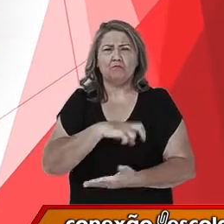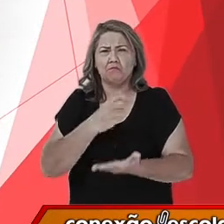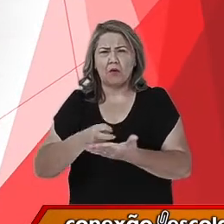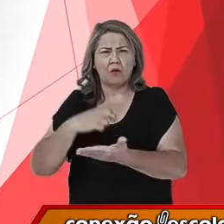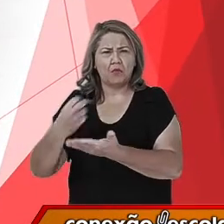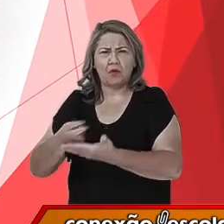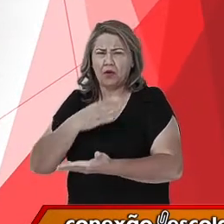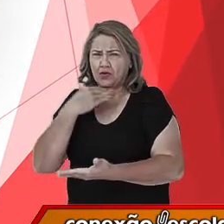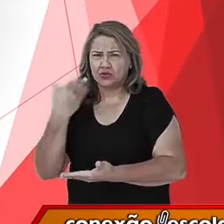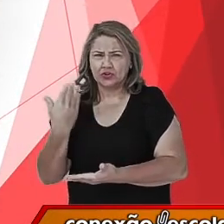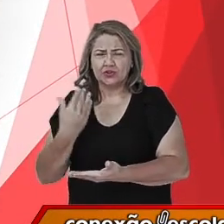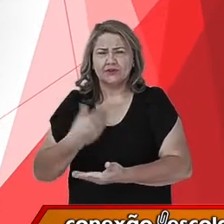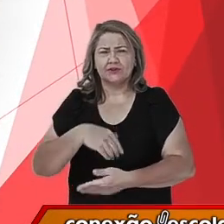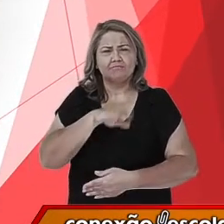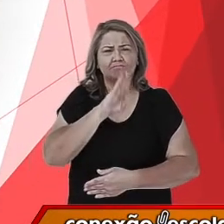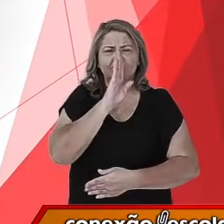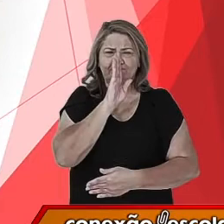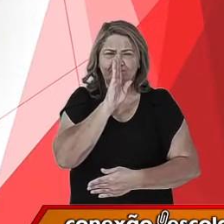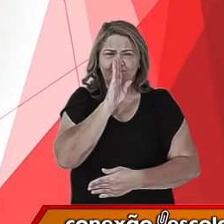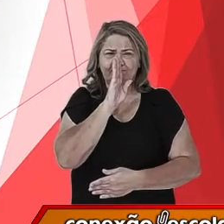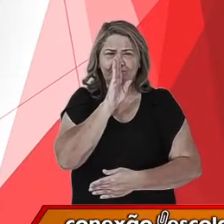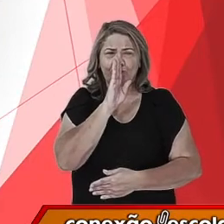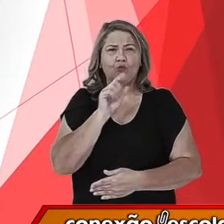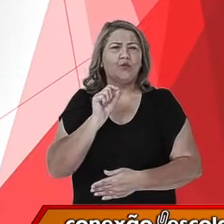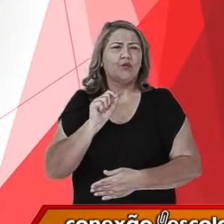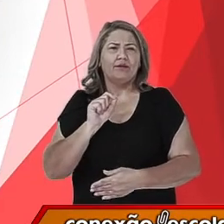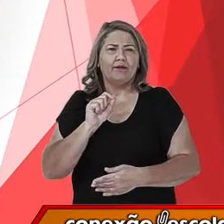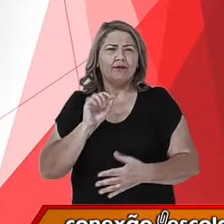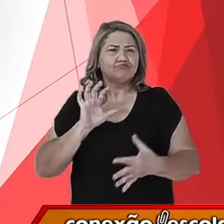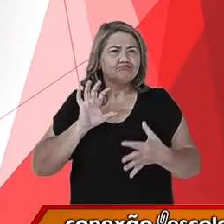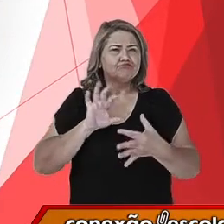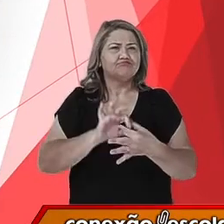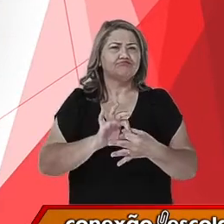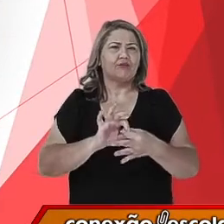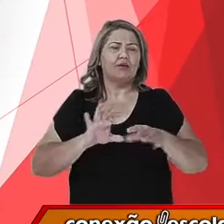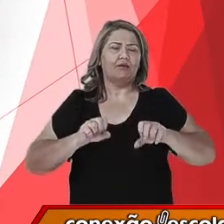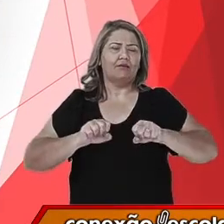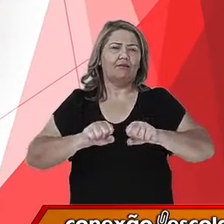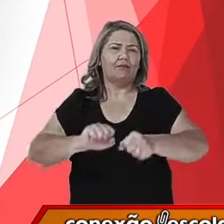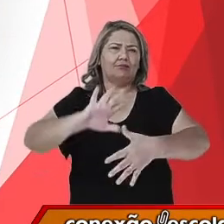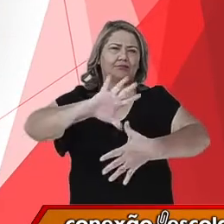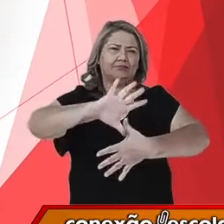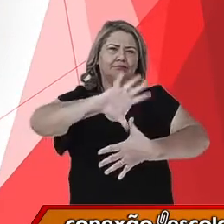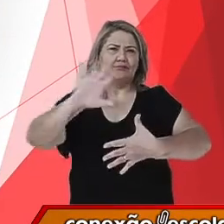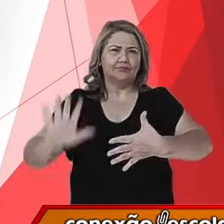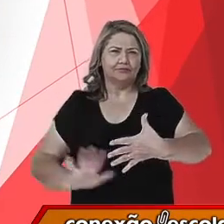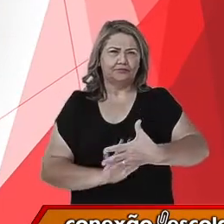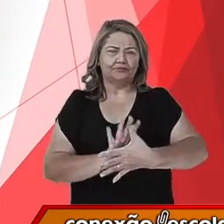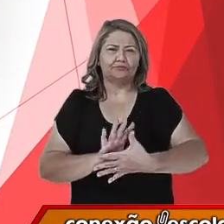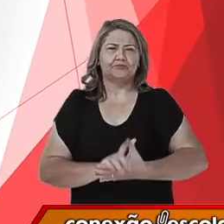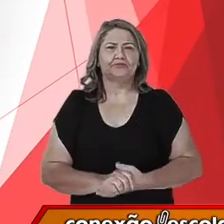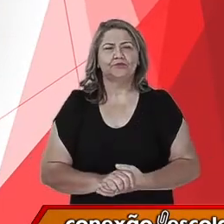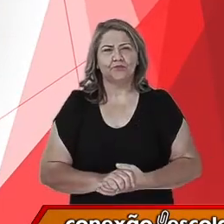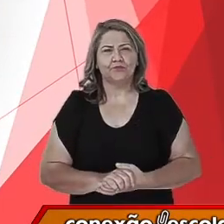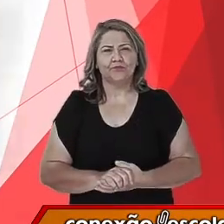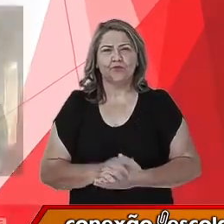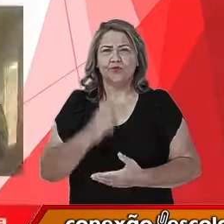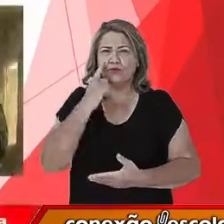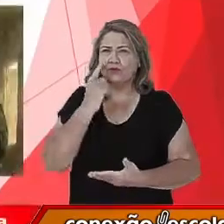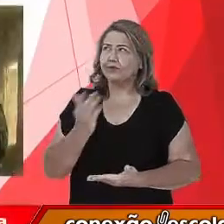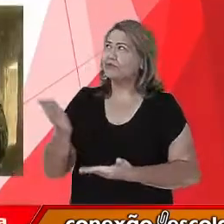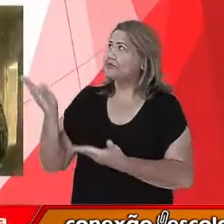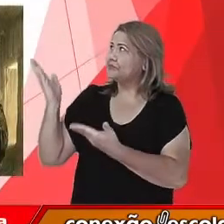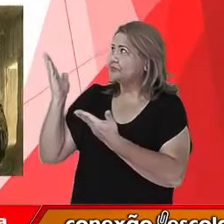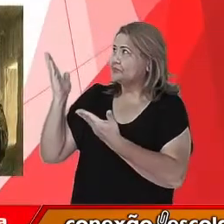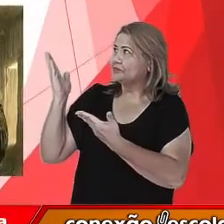em relação à colonização nas Américas. Trouxe para vocês essa foto. Eu